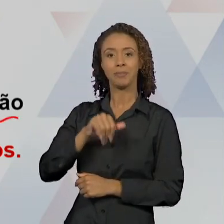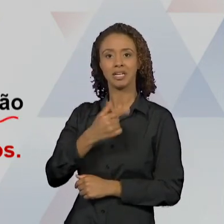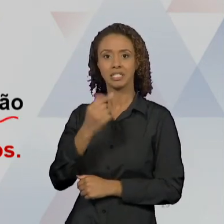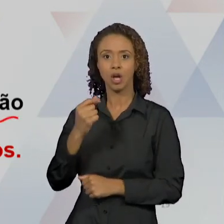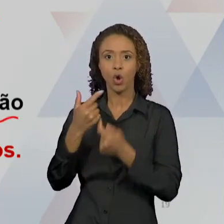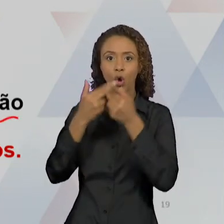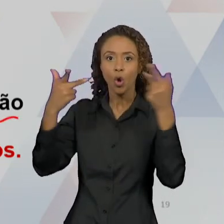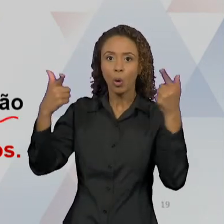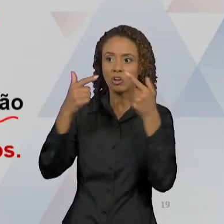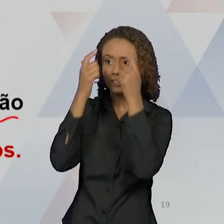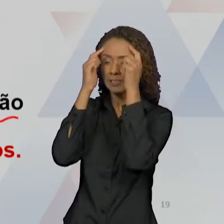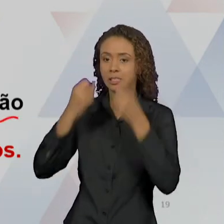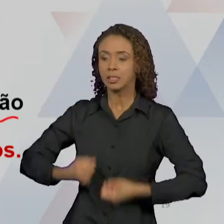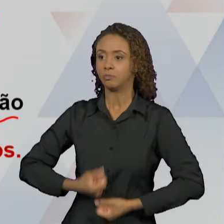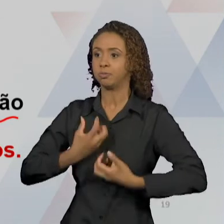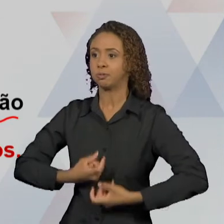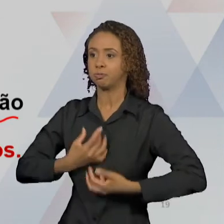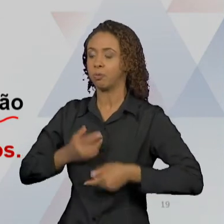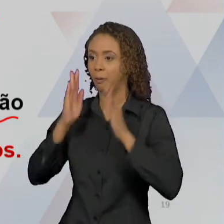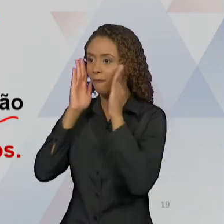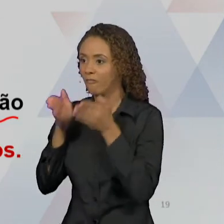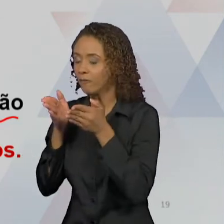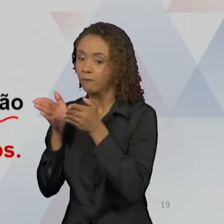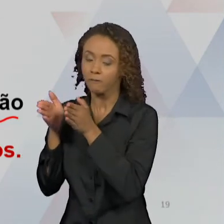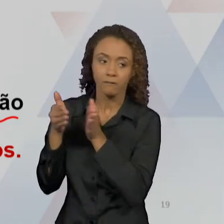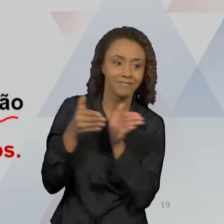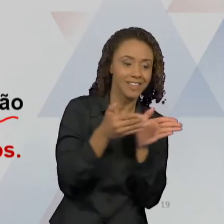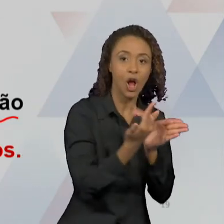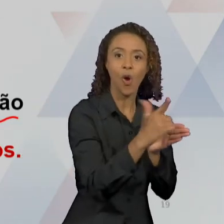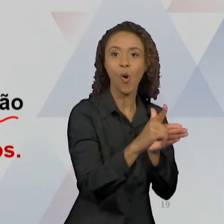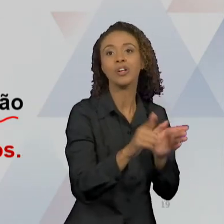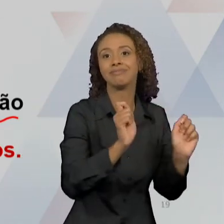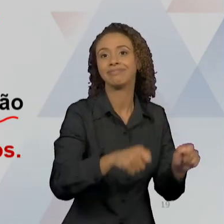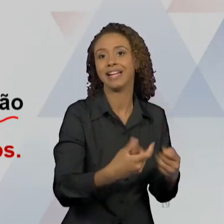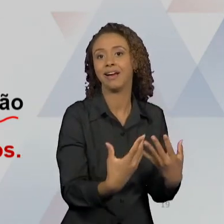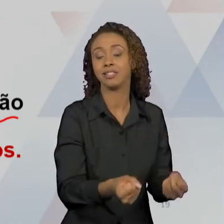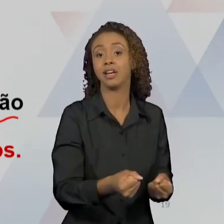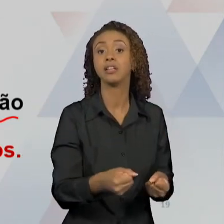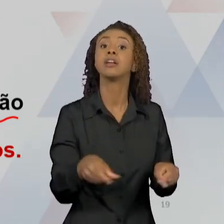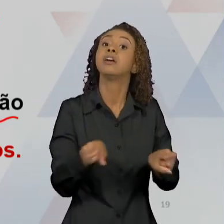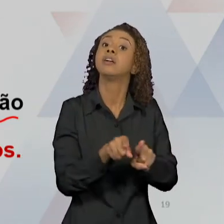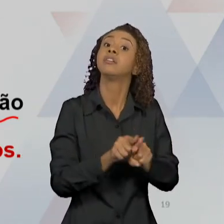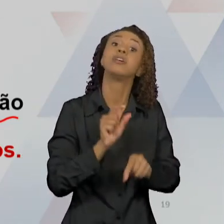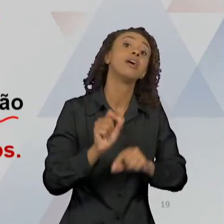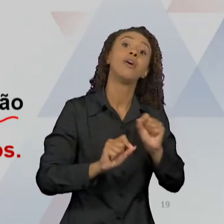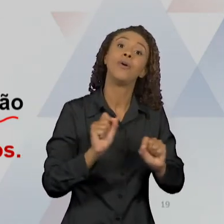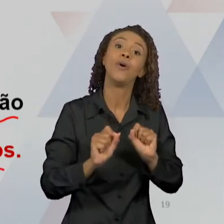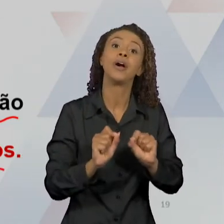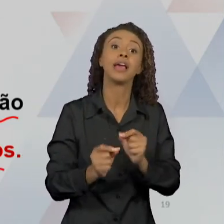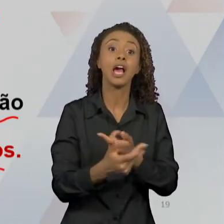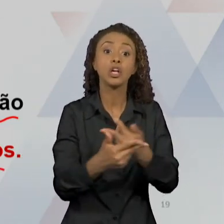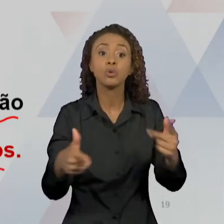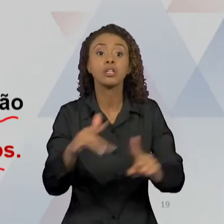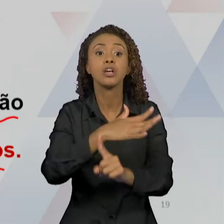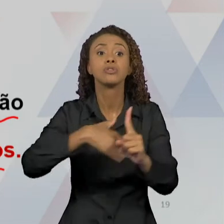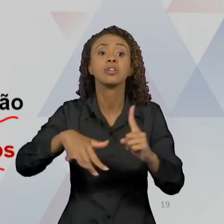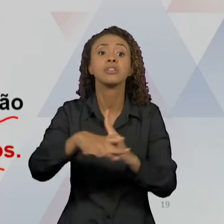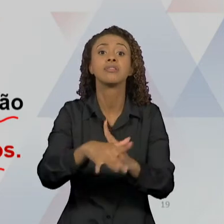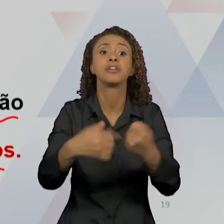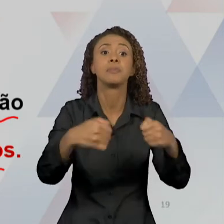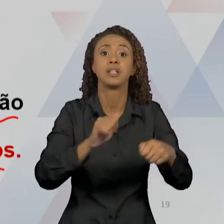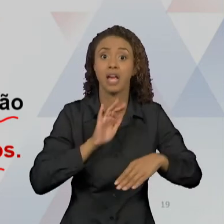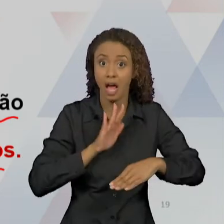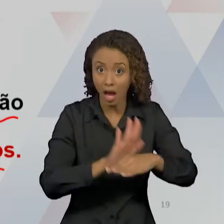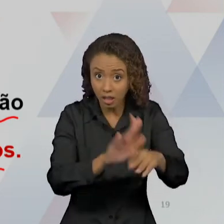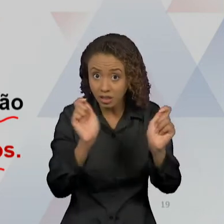para coisas socialmente aceitas. E esse direcionamento sempre pensando naquilo que a nossa sociedade precisa